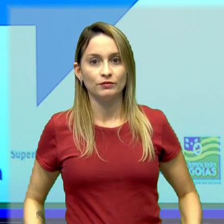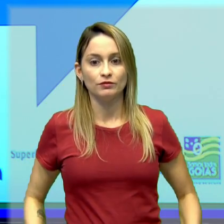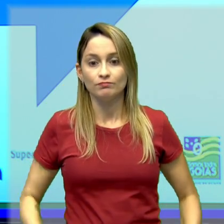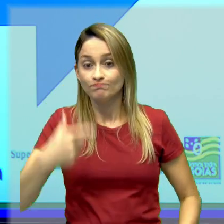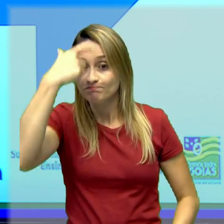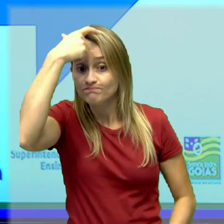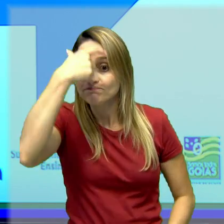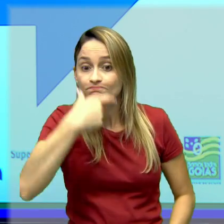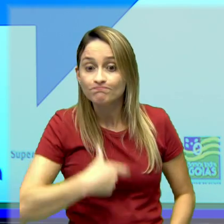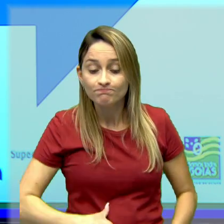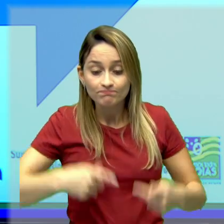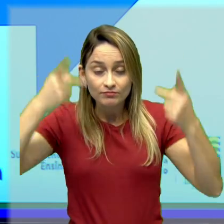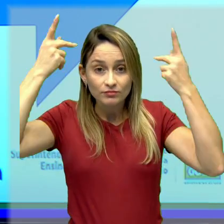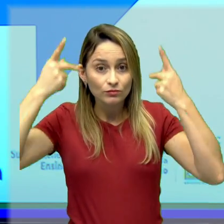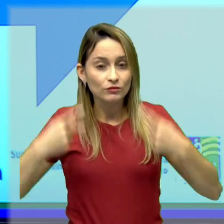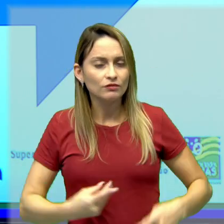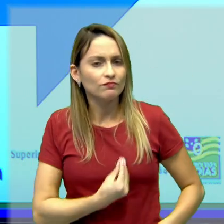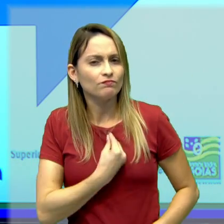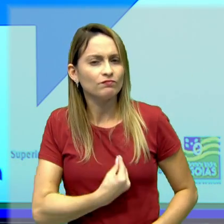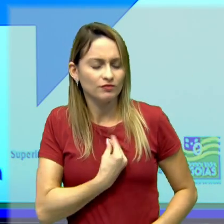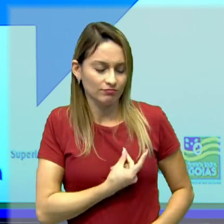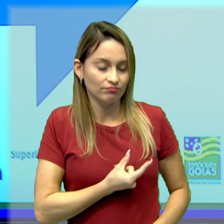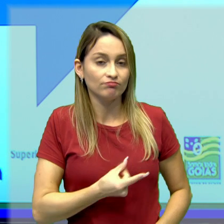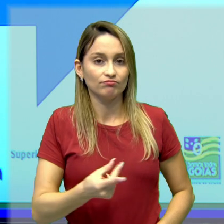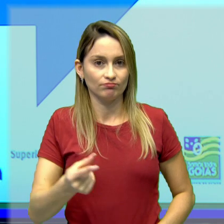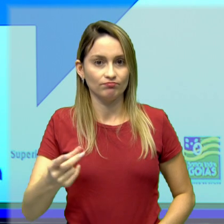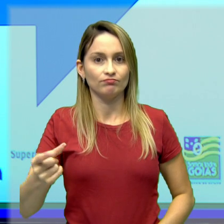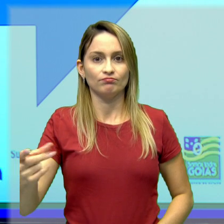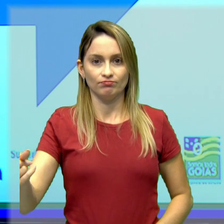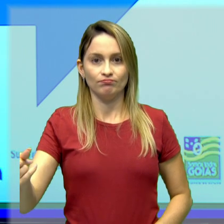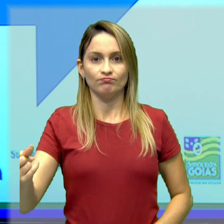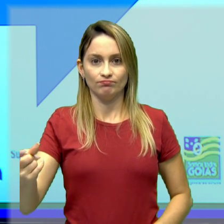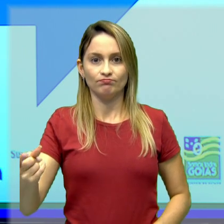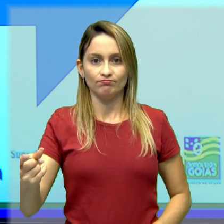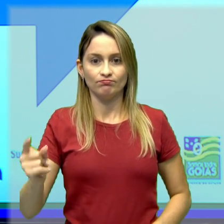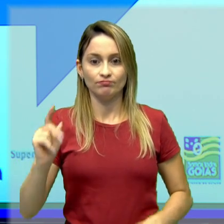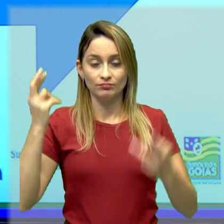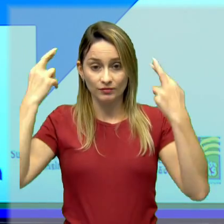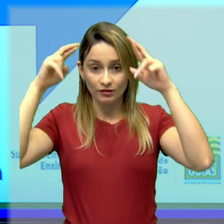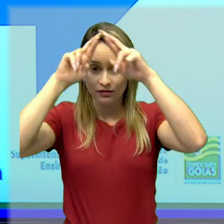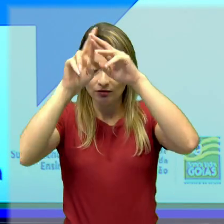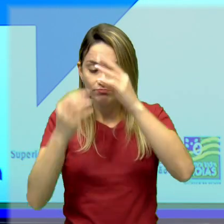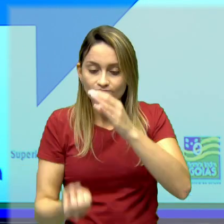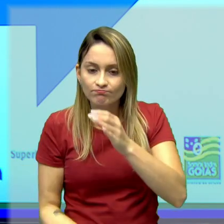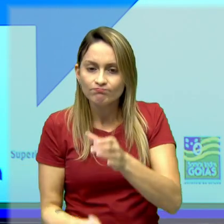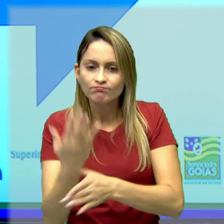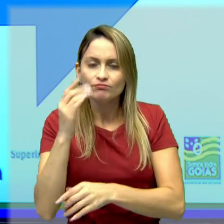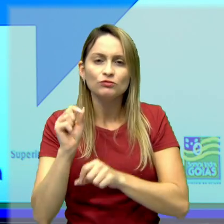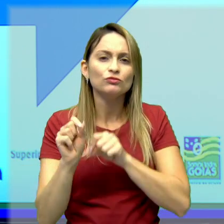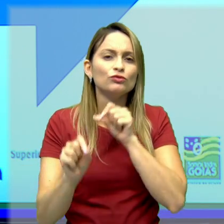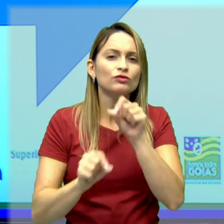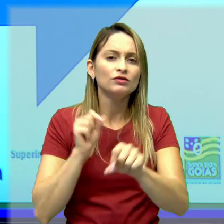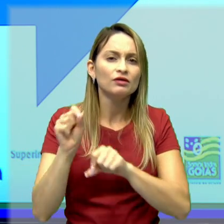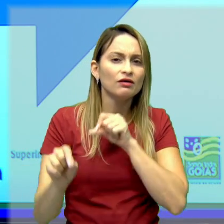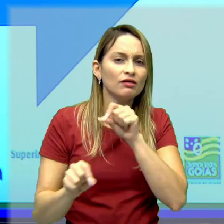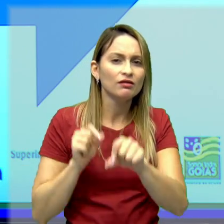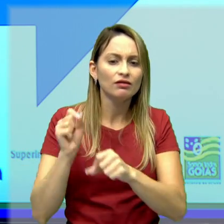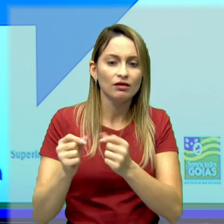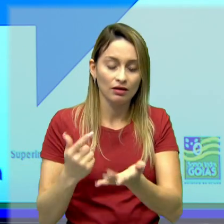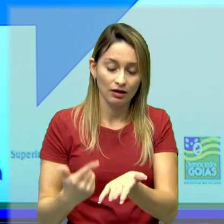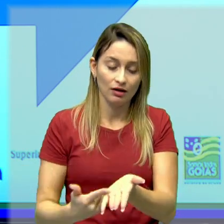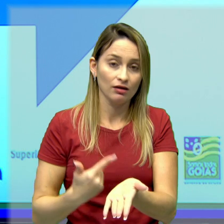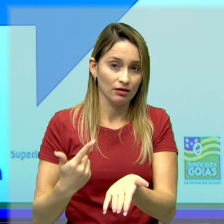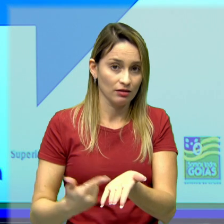Tinham aparências humanas e eram imortais. Na Grécia se criou aquilo que nós chamamos de panteão grego. Ou seja,